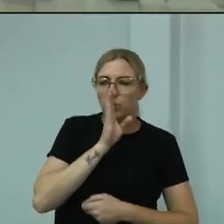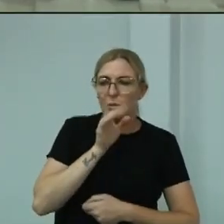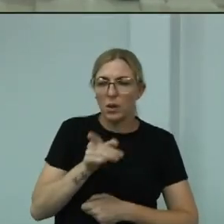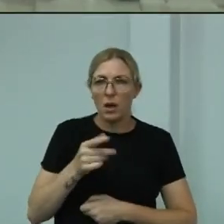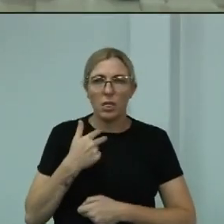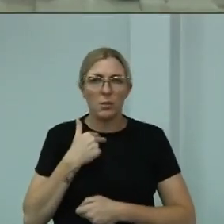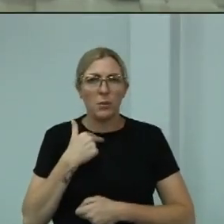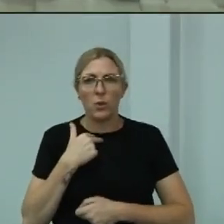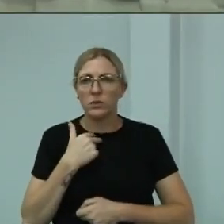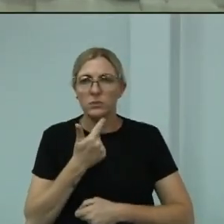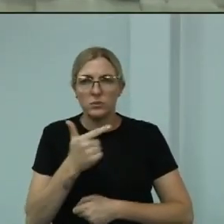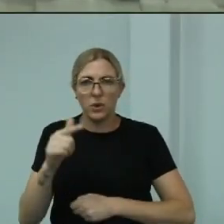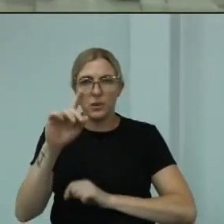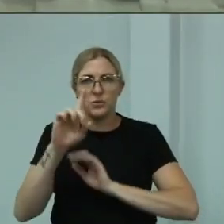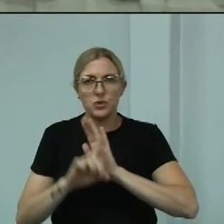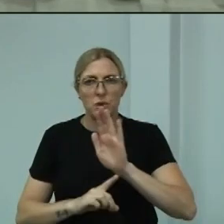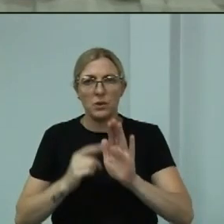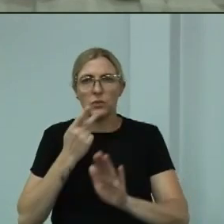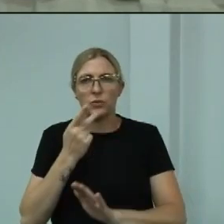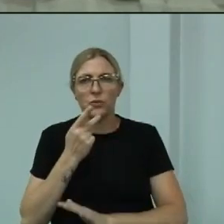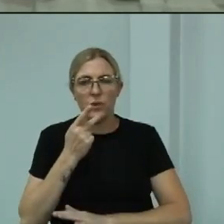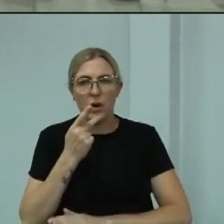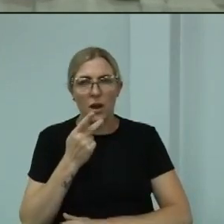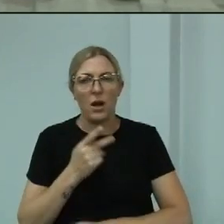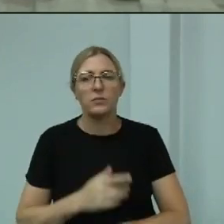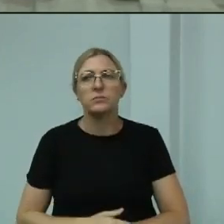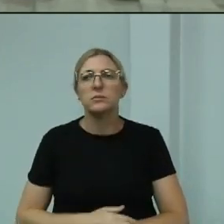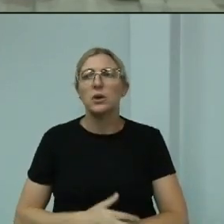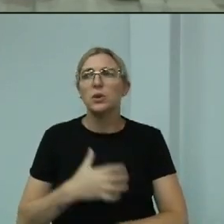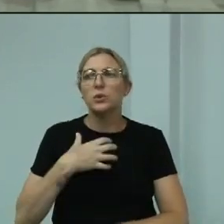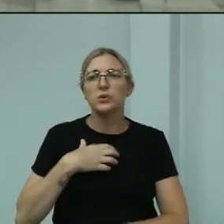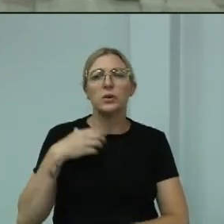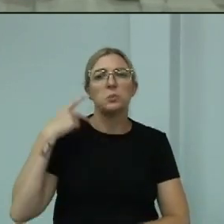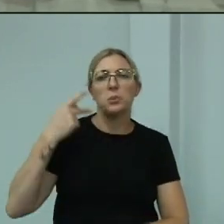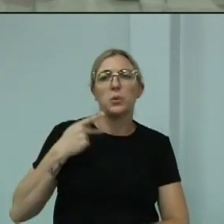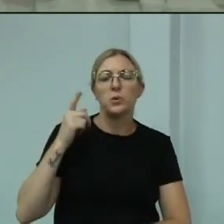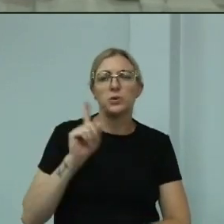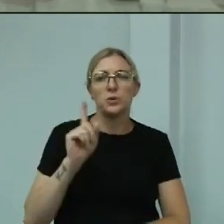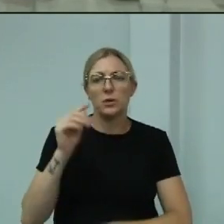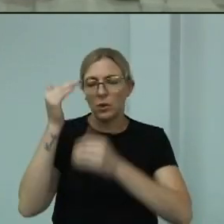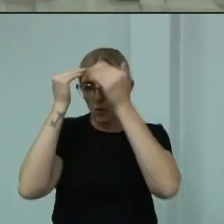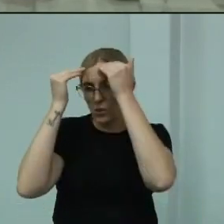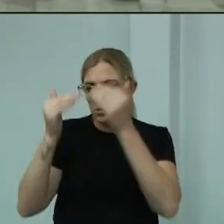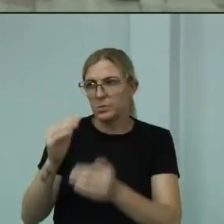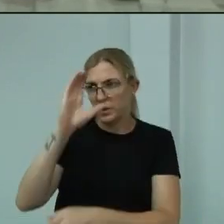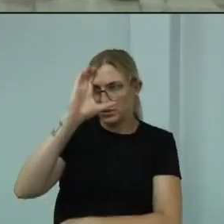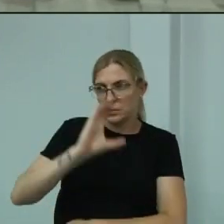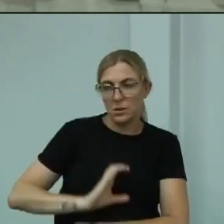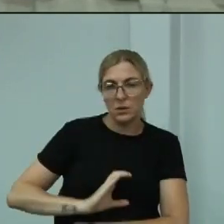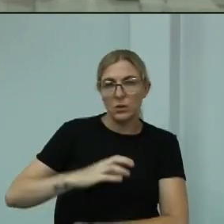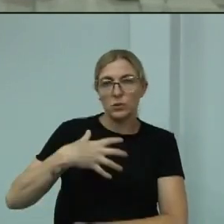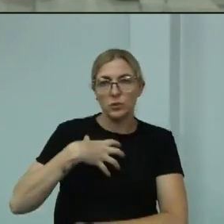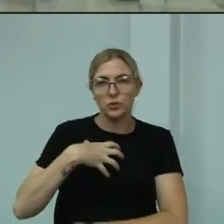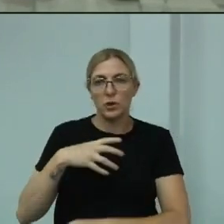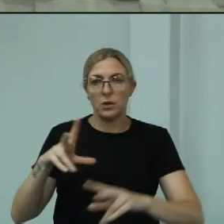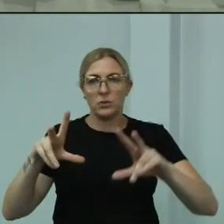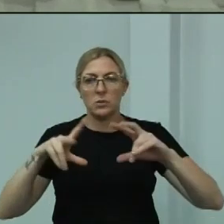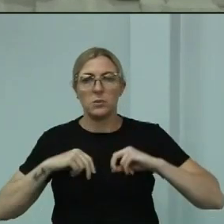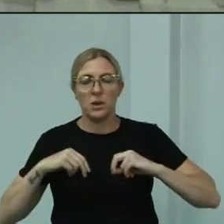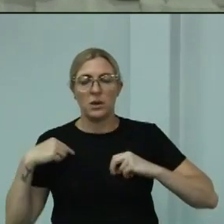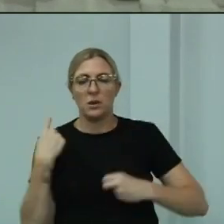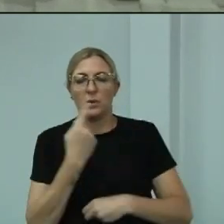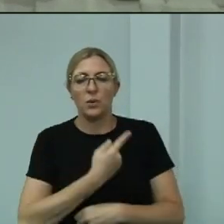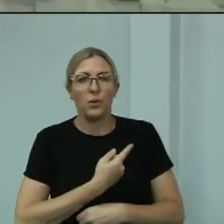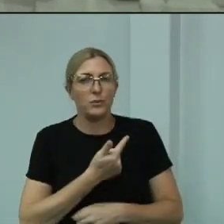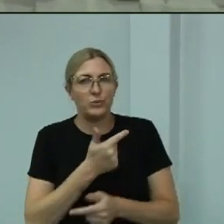operarmos dessa forma, enquanto a política não respeitar o cidadão da forma como merece, nós perderamos o respeito